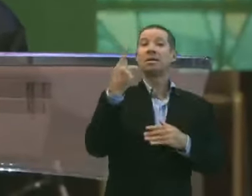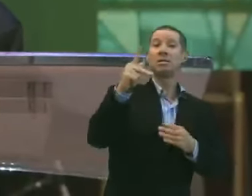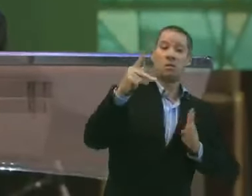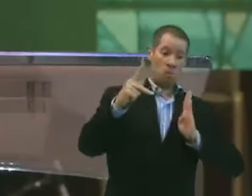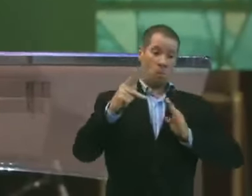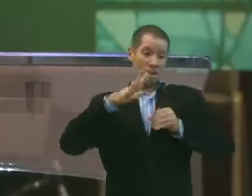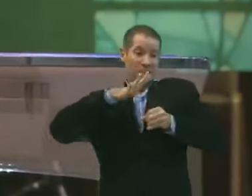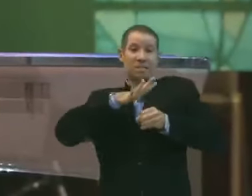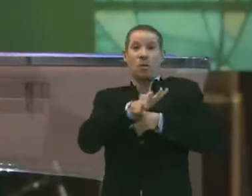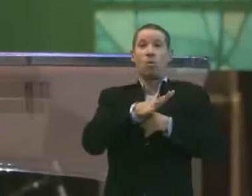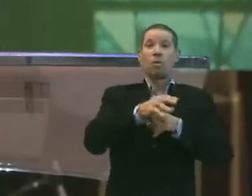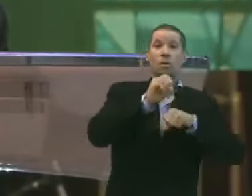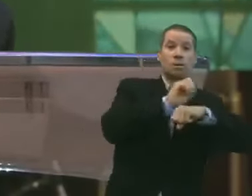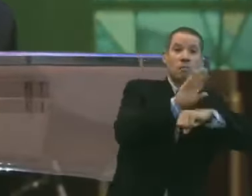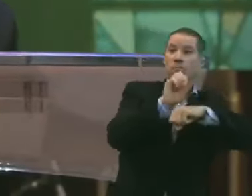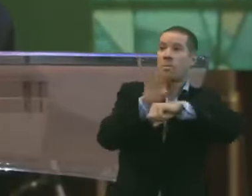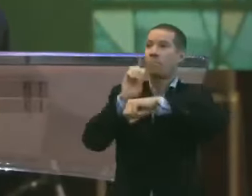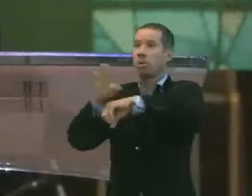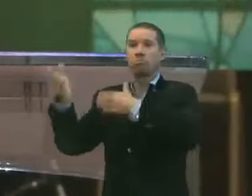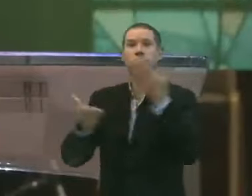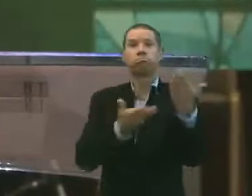seu coração e transmitido a outros?